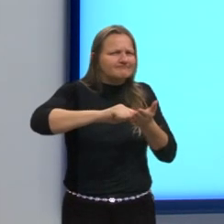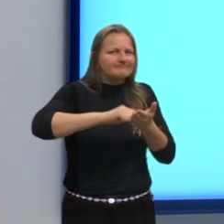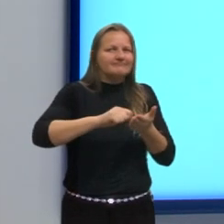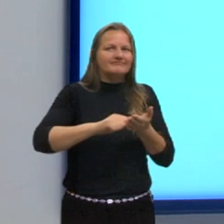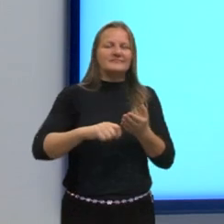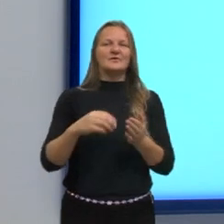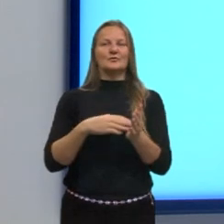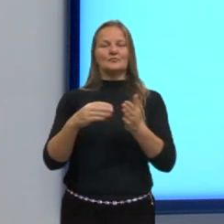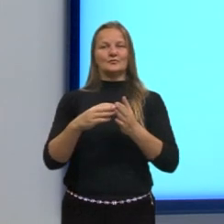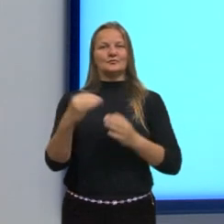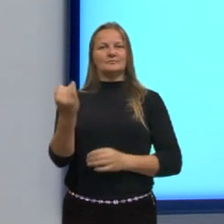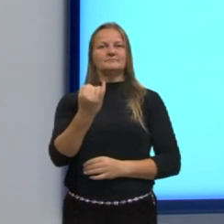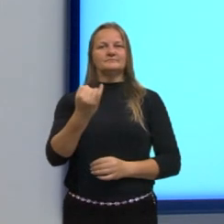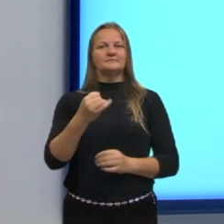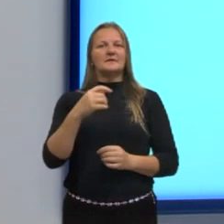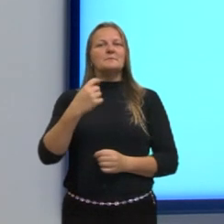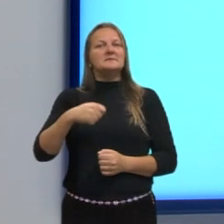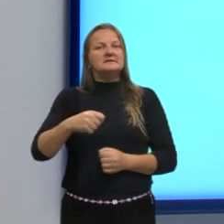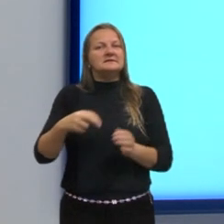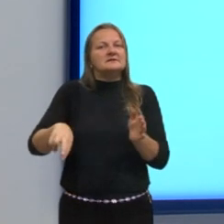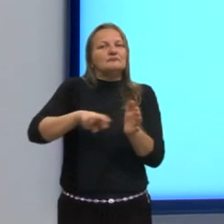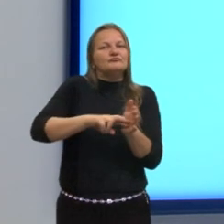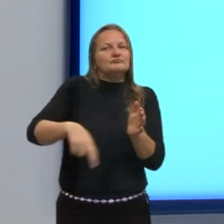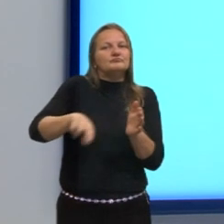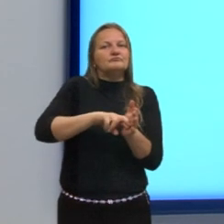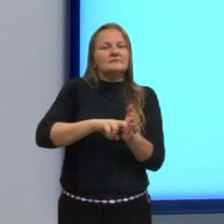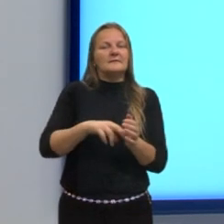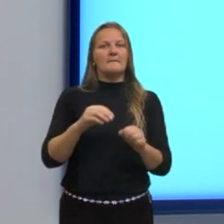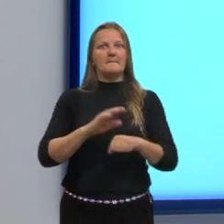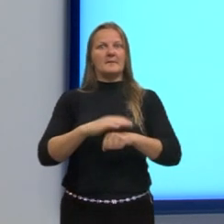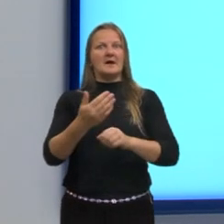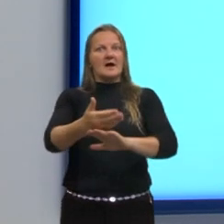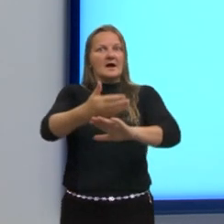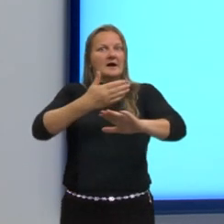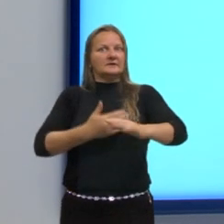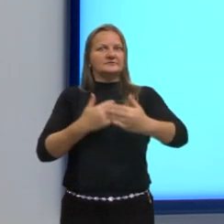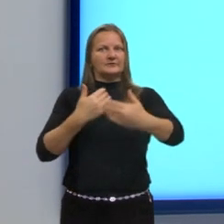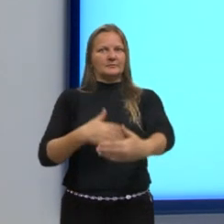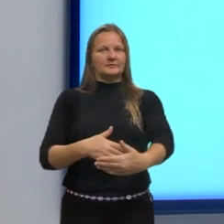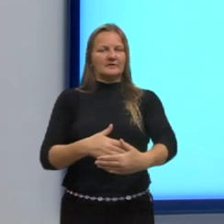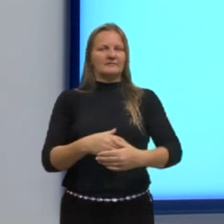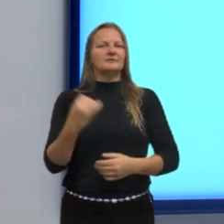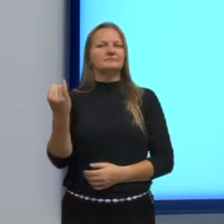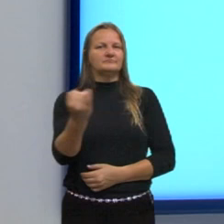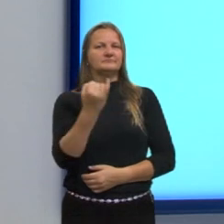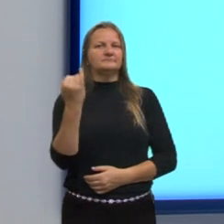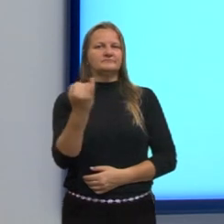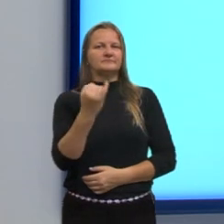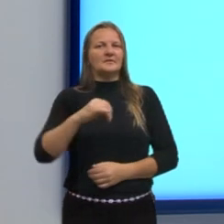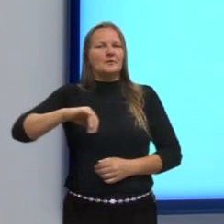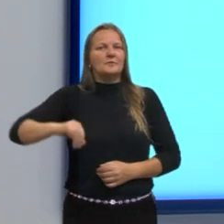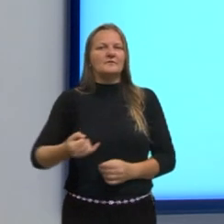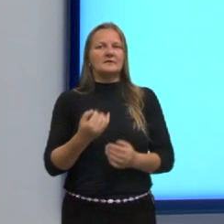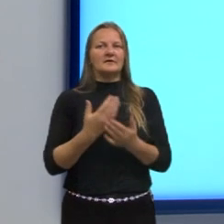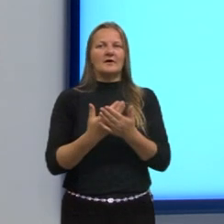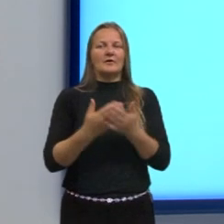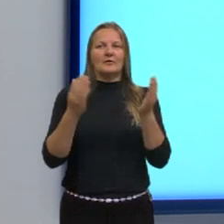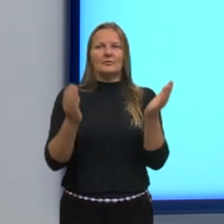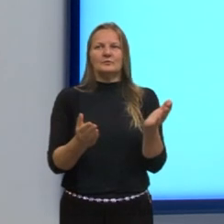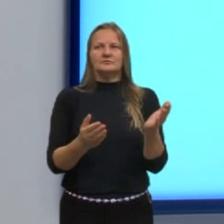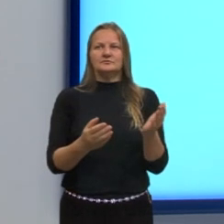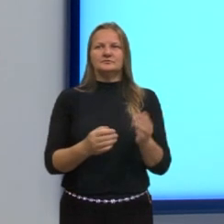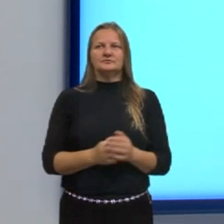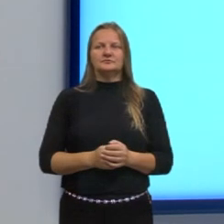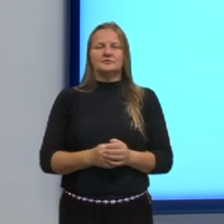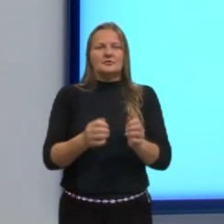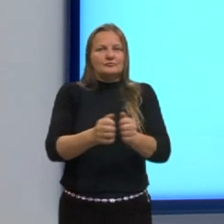Anota o que você vai ter que dar uma revisada melhor que esqueceu. É bem importante. Aproveita essa aula de hoje, pega aí